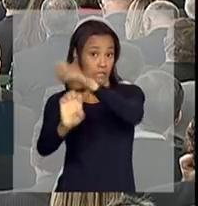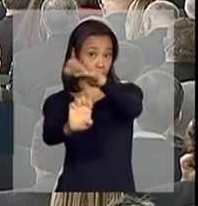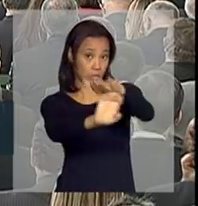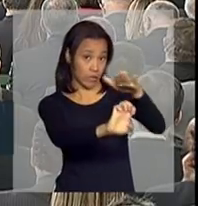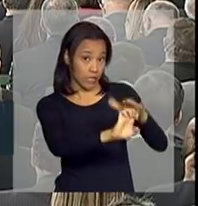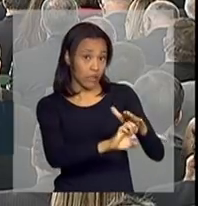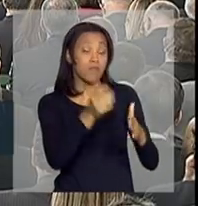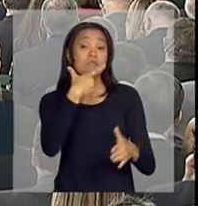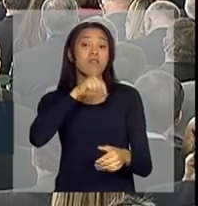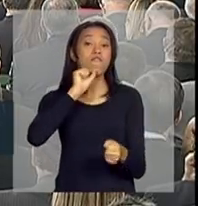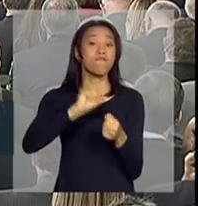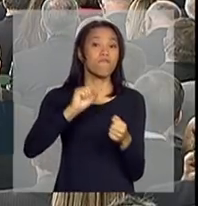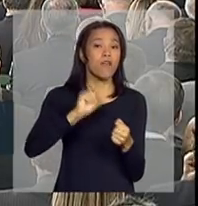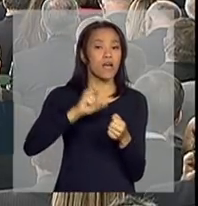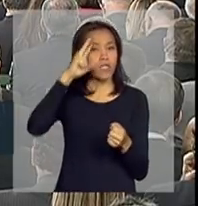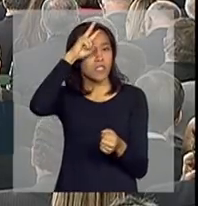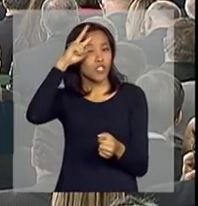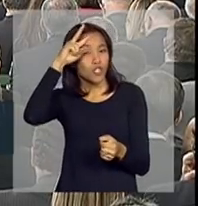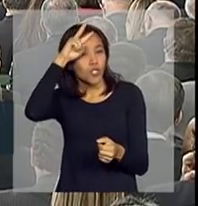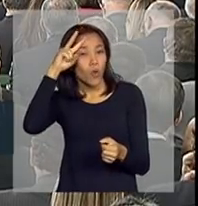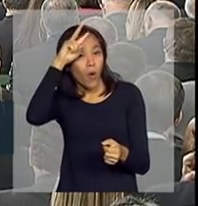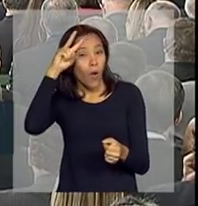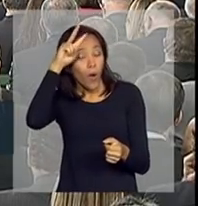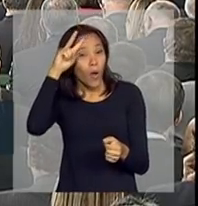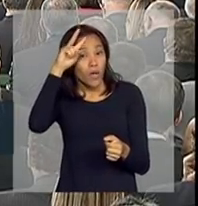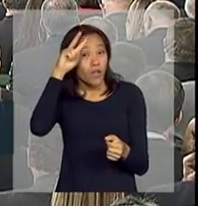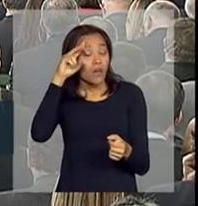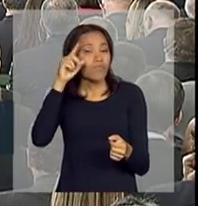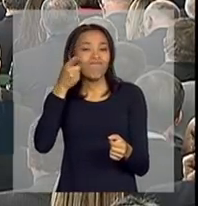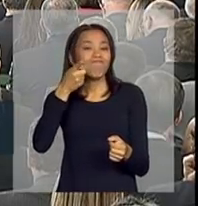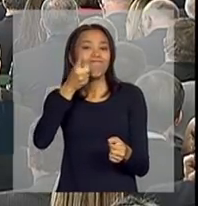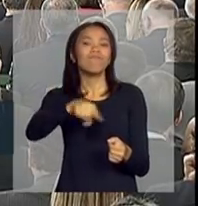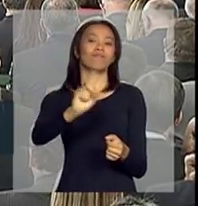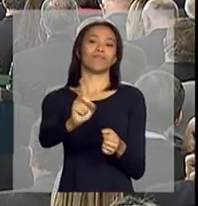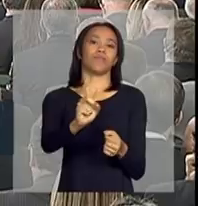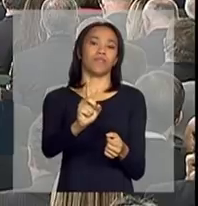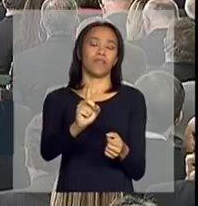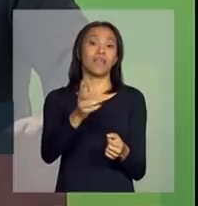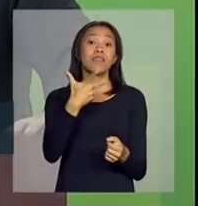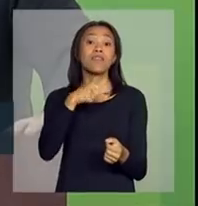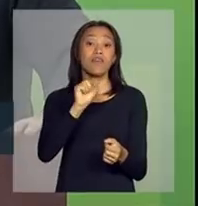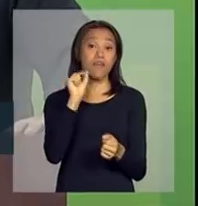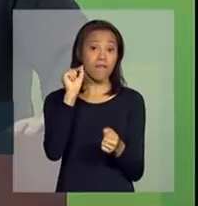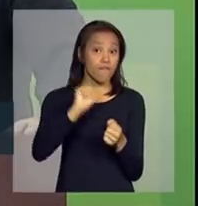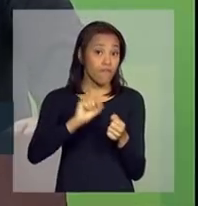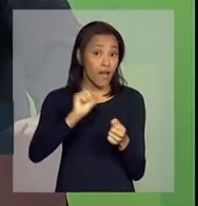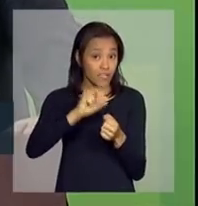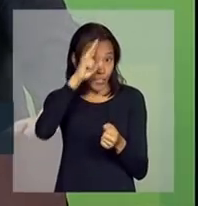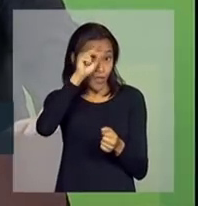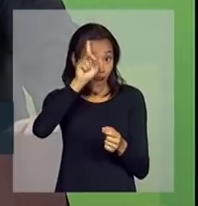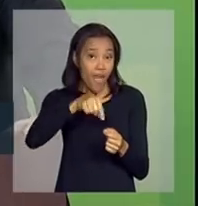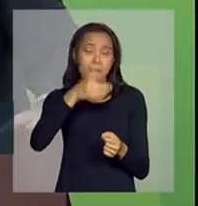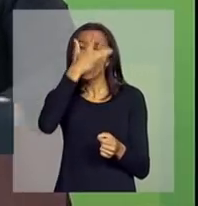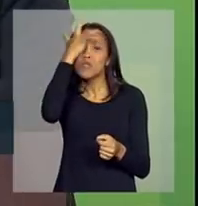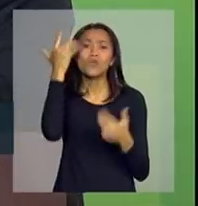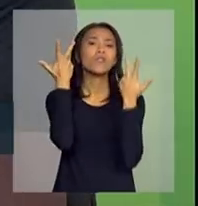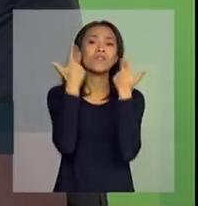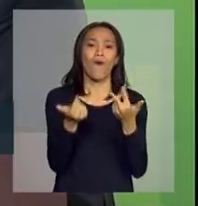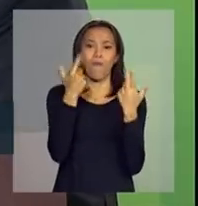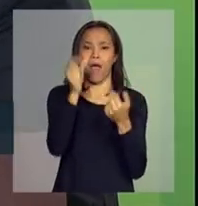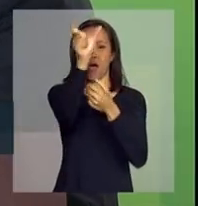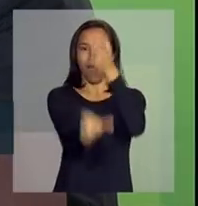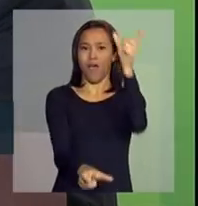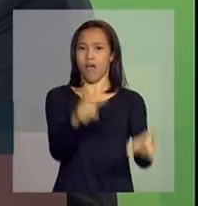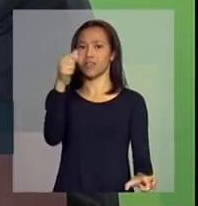história não entra para a história. Quem faz a história é o cidadão comum e a